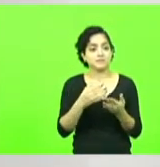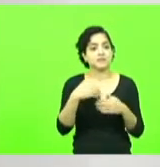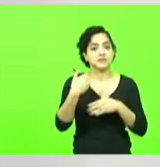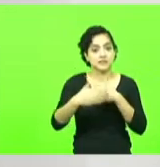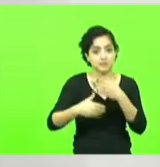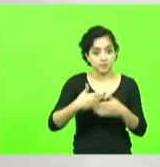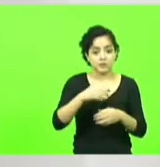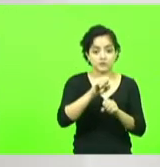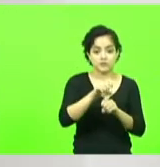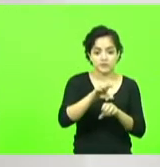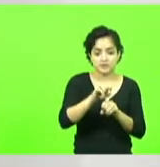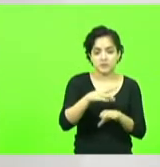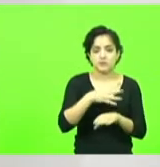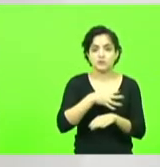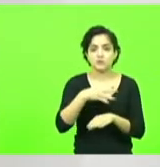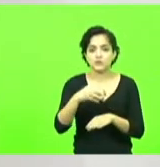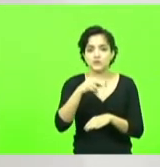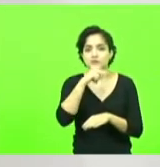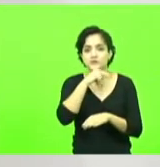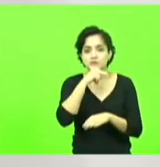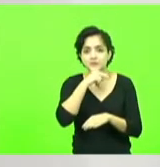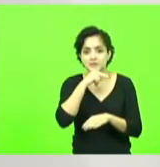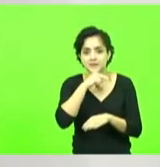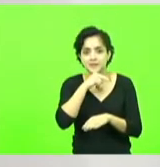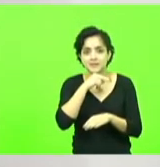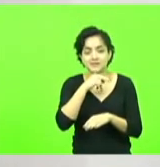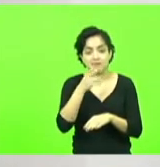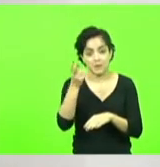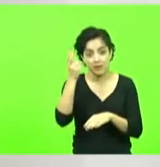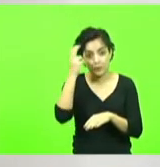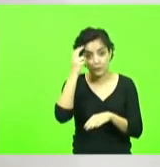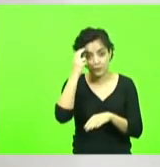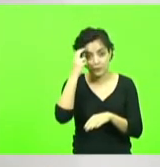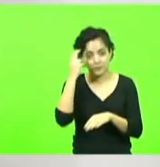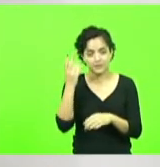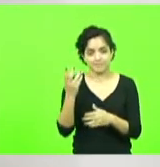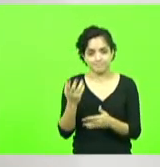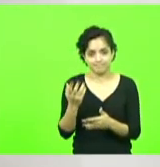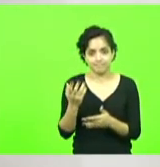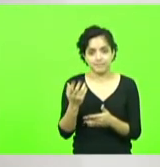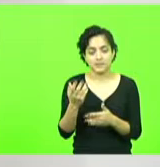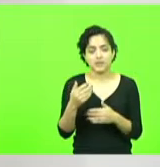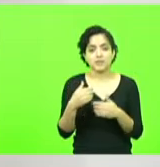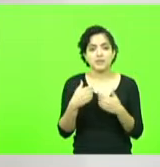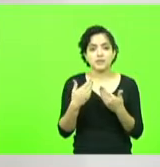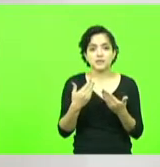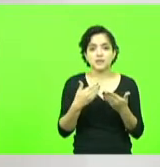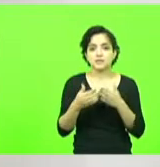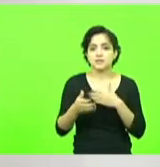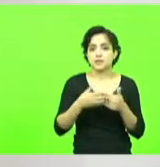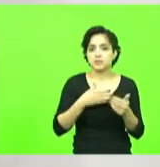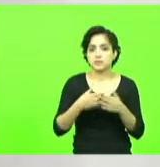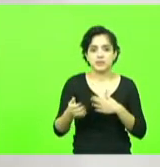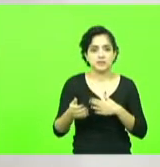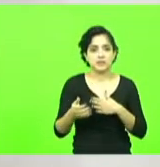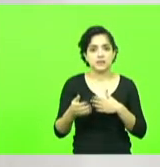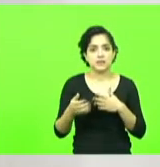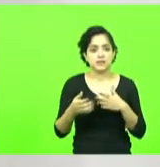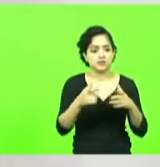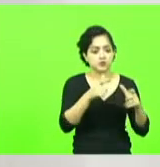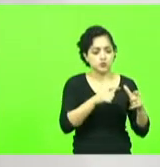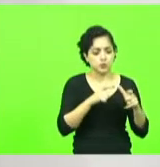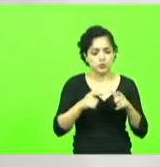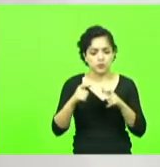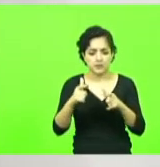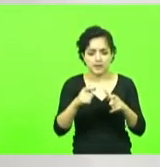filhos para os seus netos essa cultura catarinense que independente do cantinho de Santa Catarina